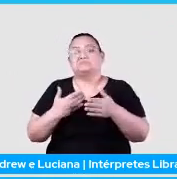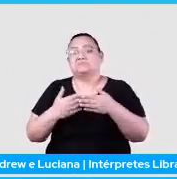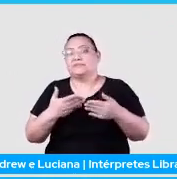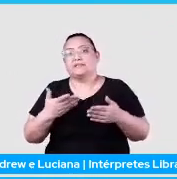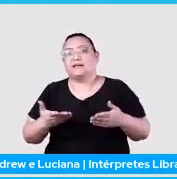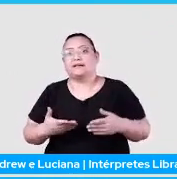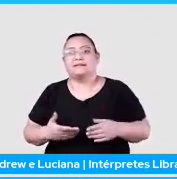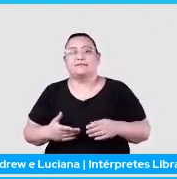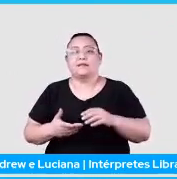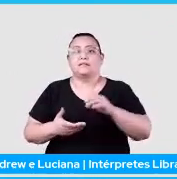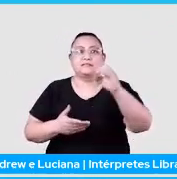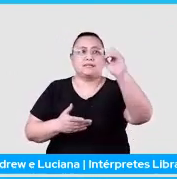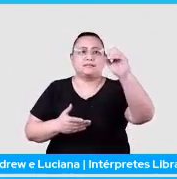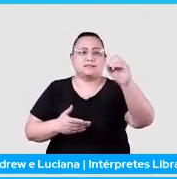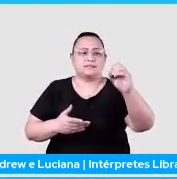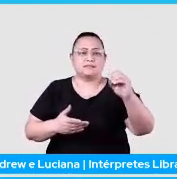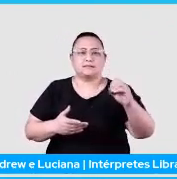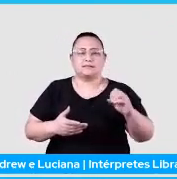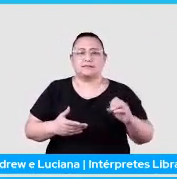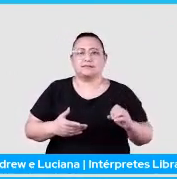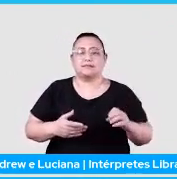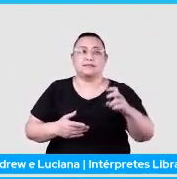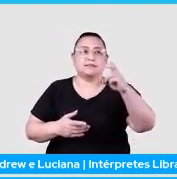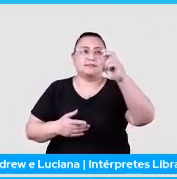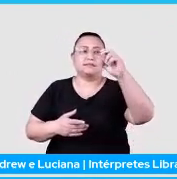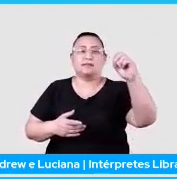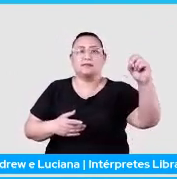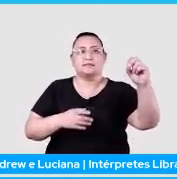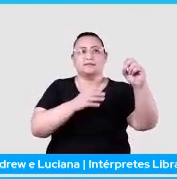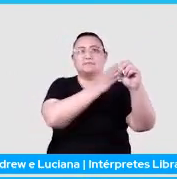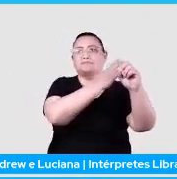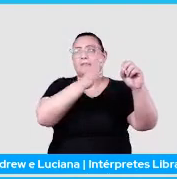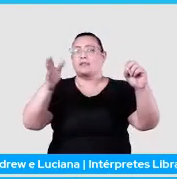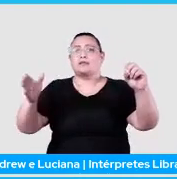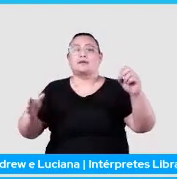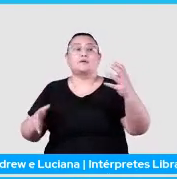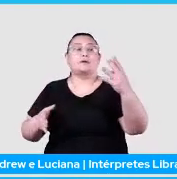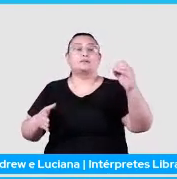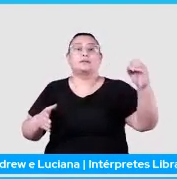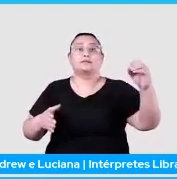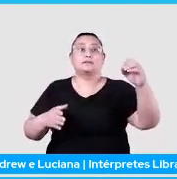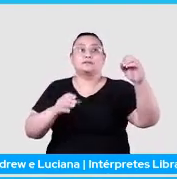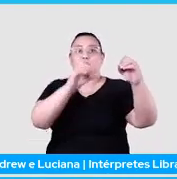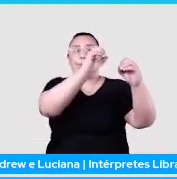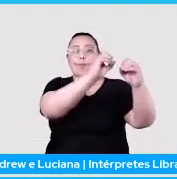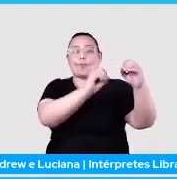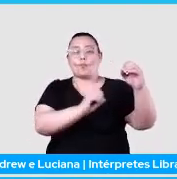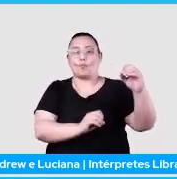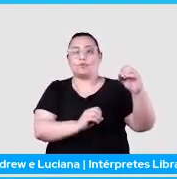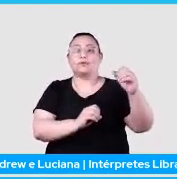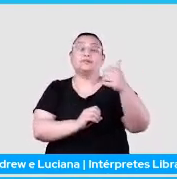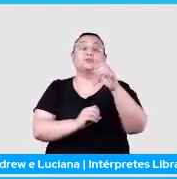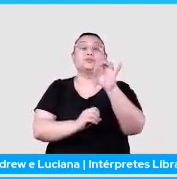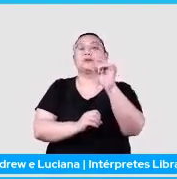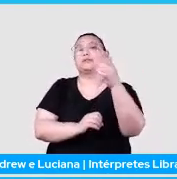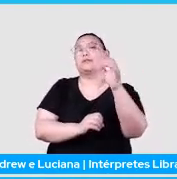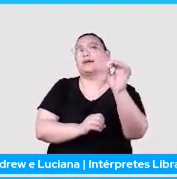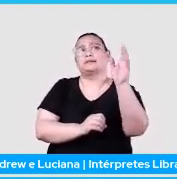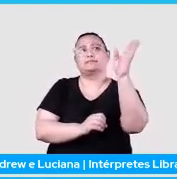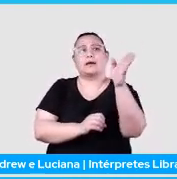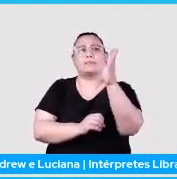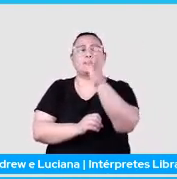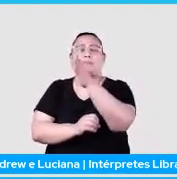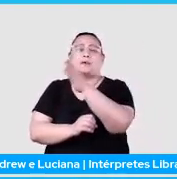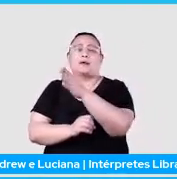vários zeros, sei lá, 500 colunas, você vai ter 490 zeros e só 10 colunas que vai ter alguma